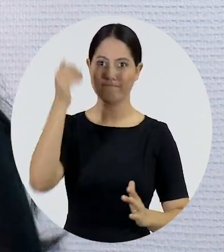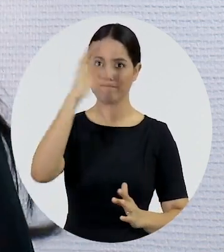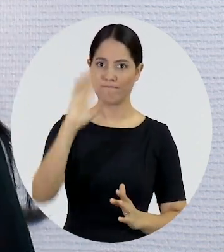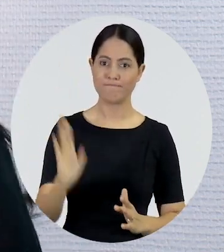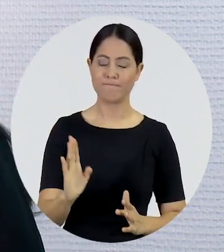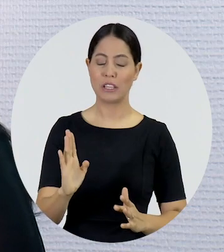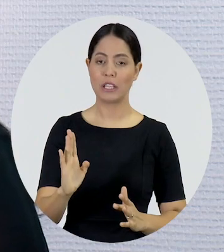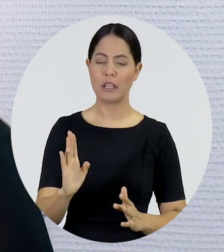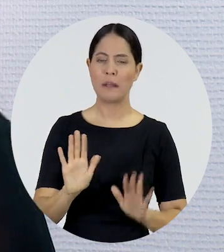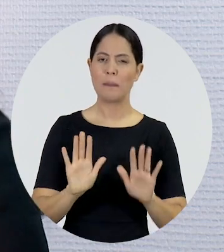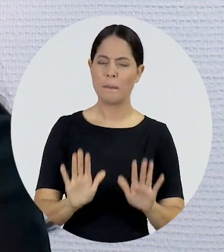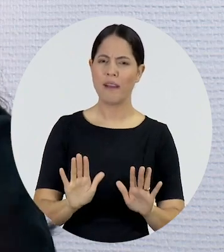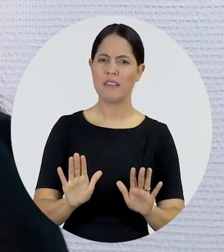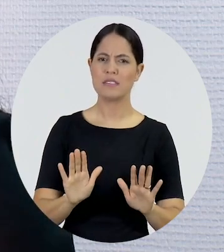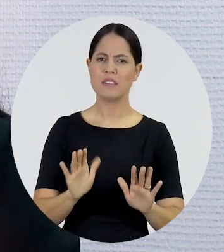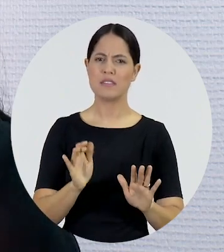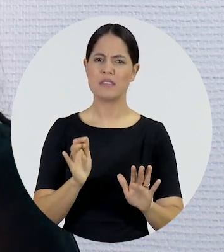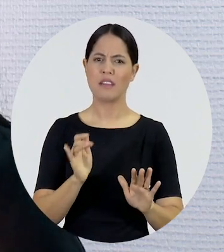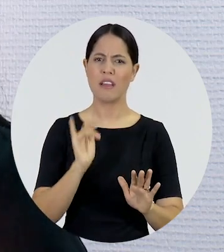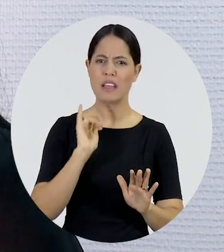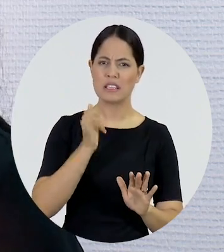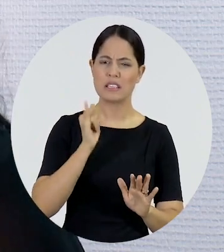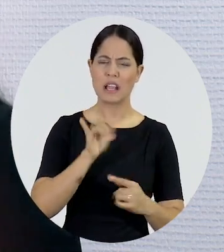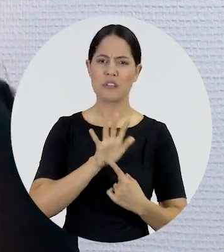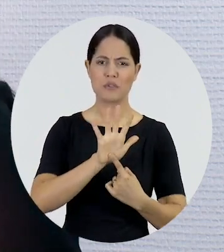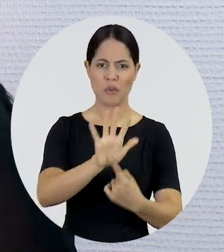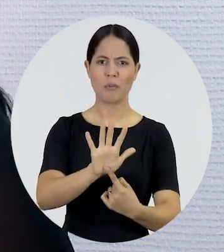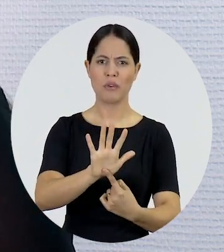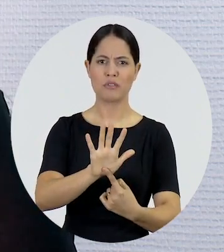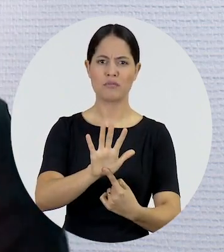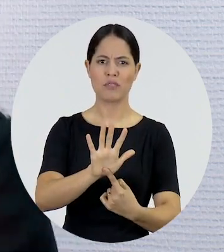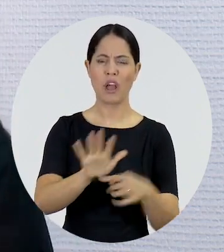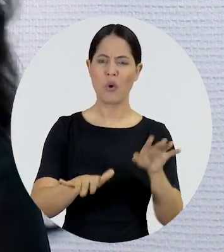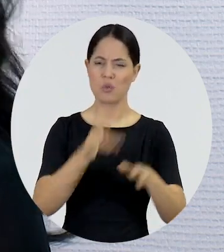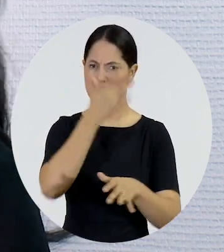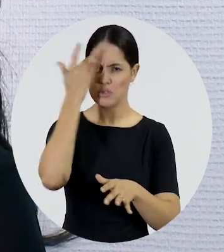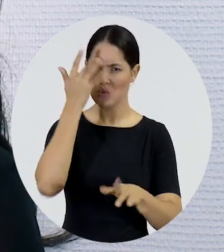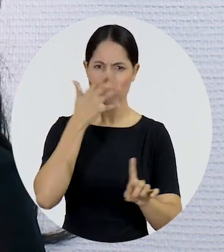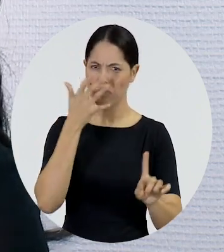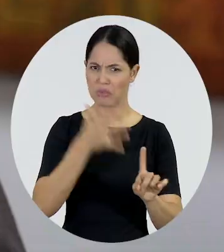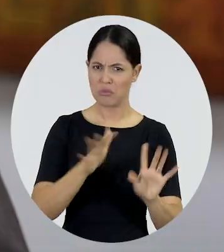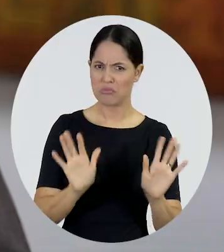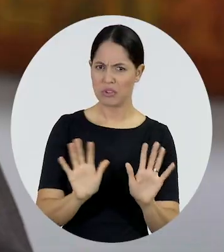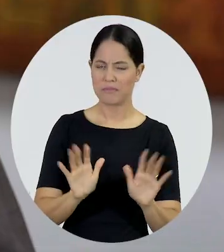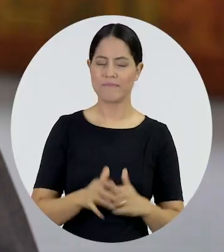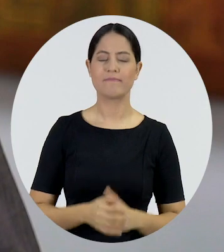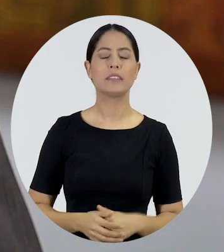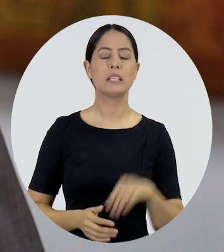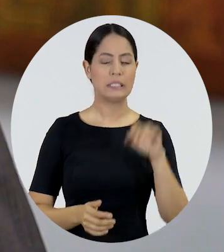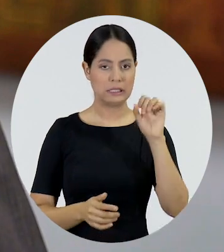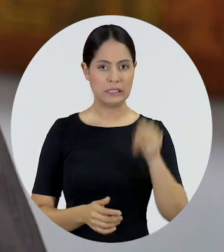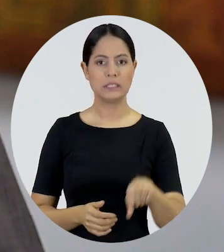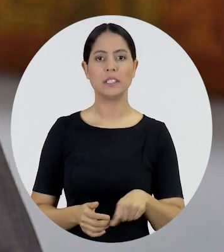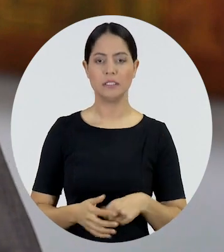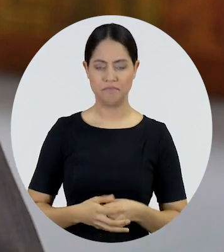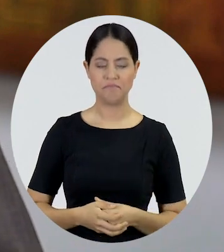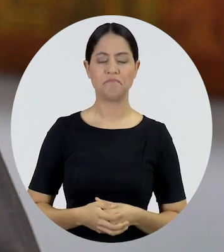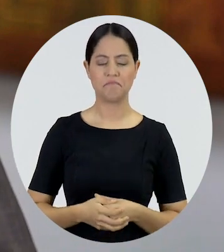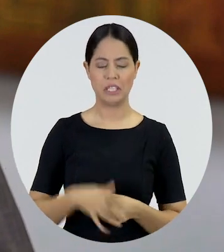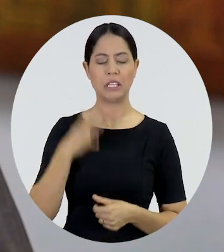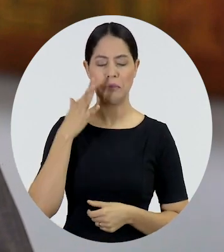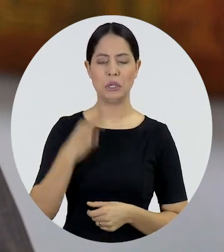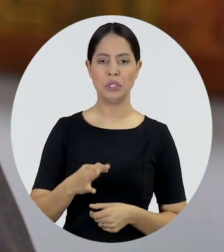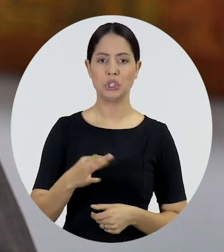Mas esse dado pode não representar a atualidade, porque tem muita gente que não denuncia. Ah, certamente. Temos que perder